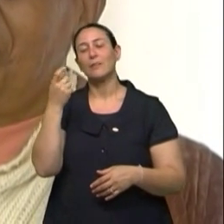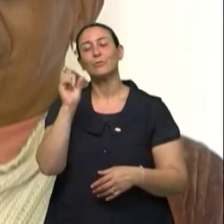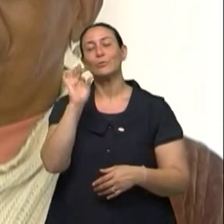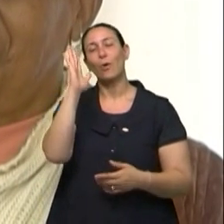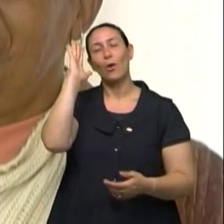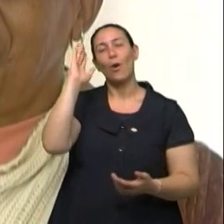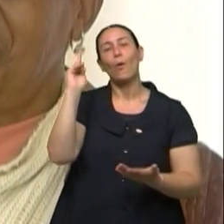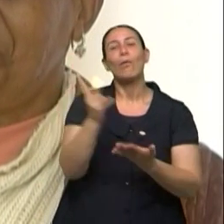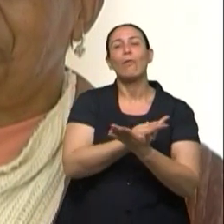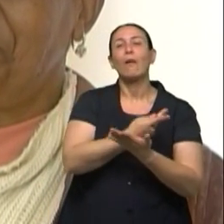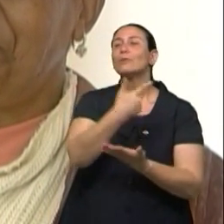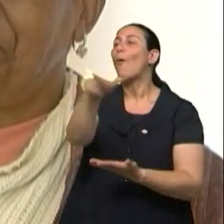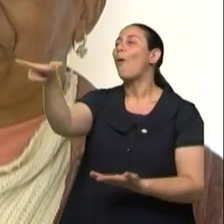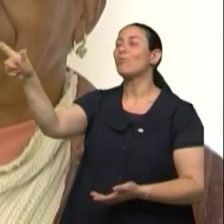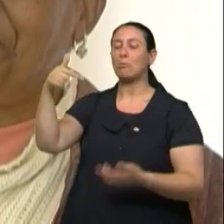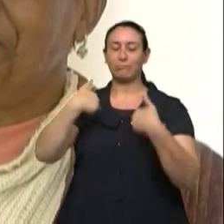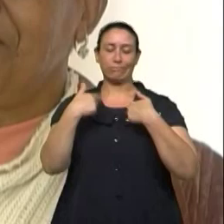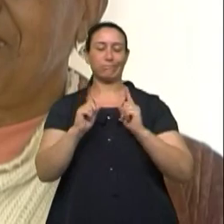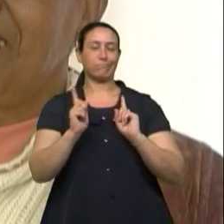outros, não vai acontecer com a gente.